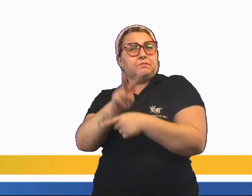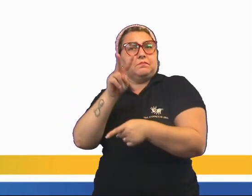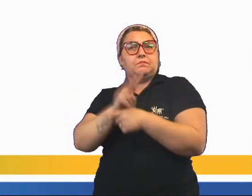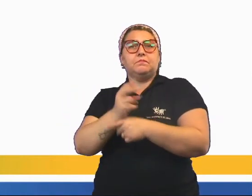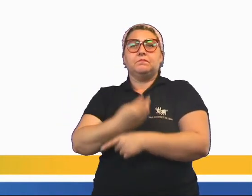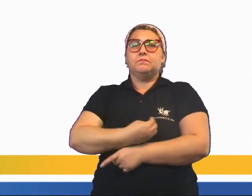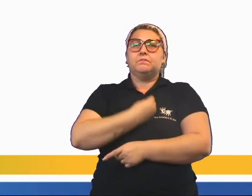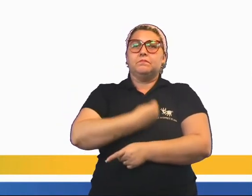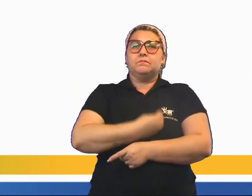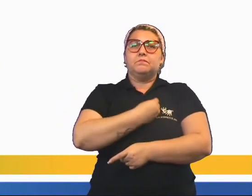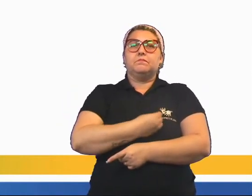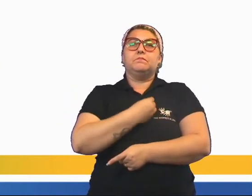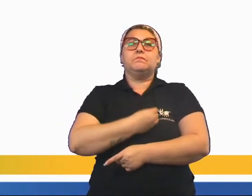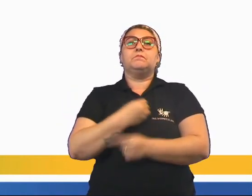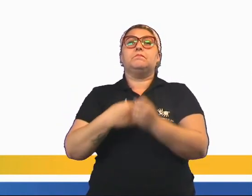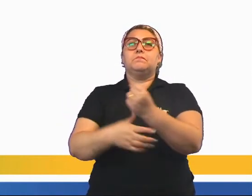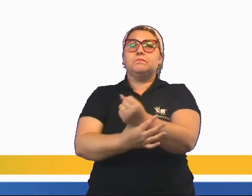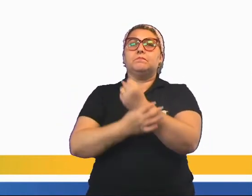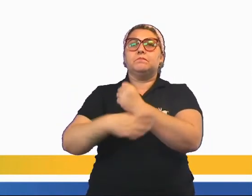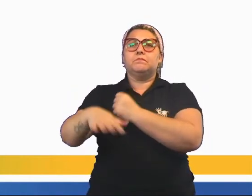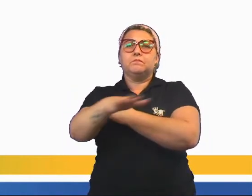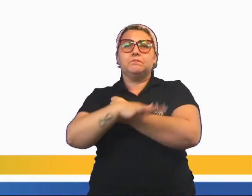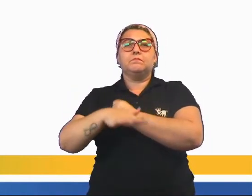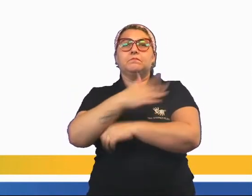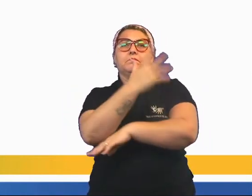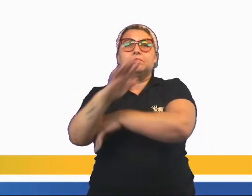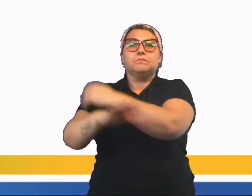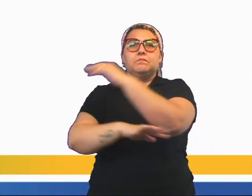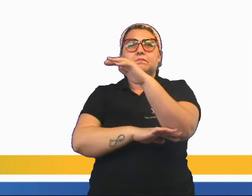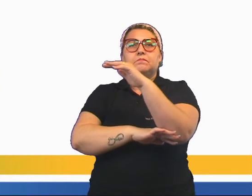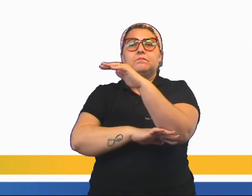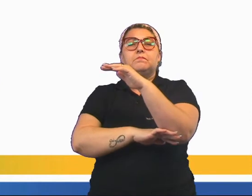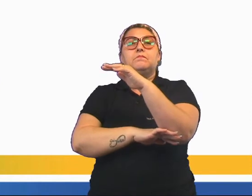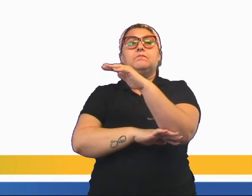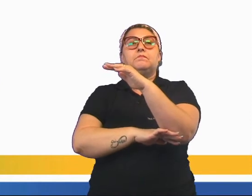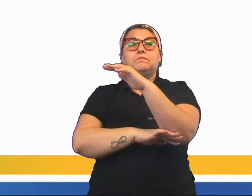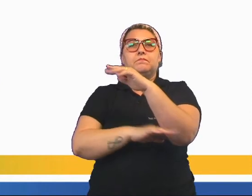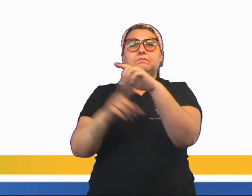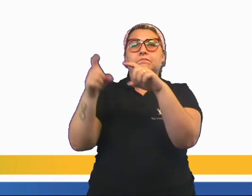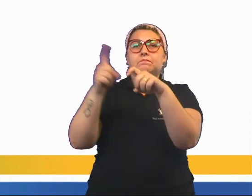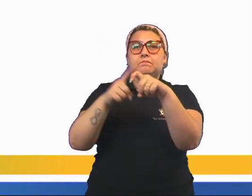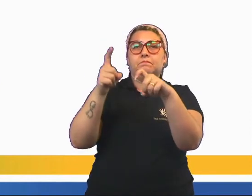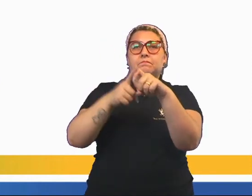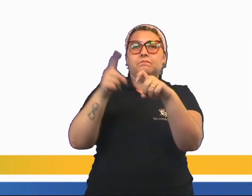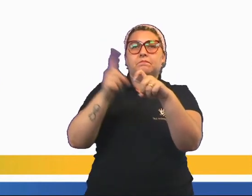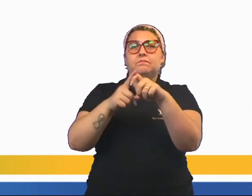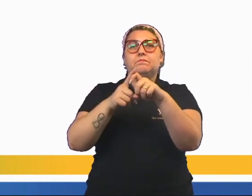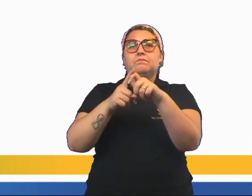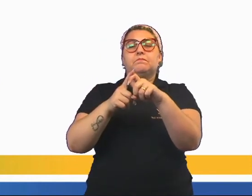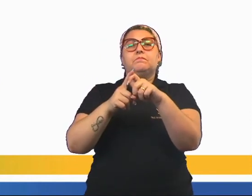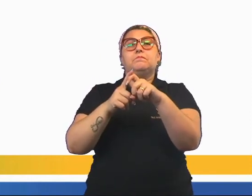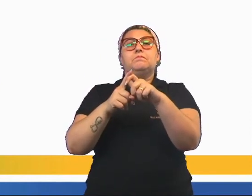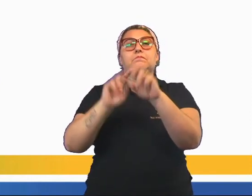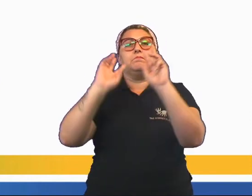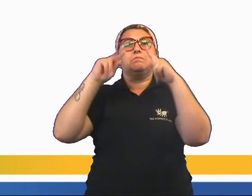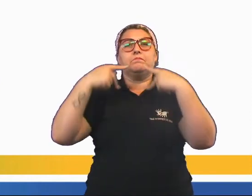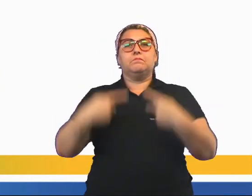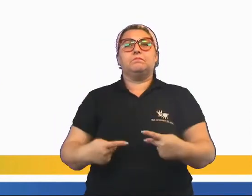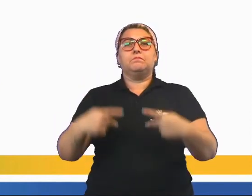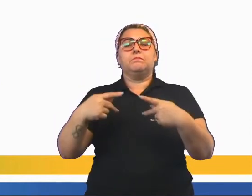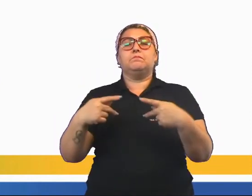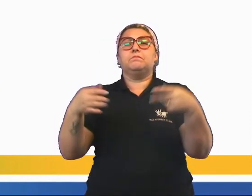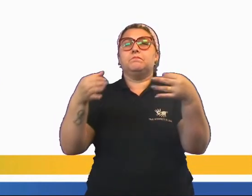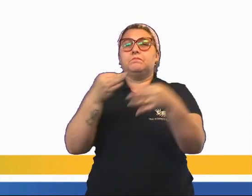preservação da vida nas áreas de segurança social e ambiental e medicinal, assim como na